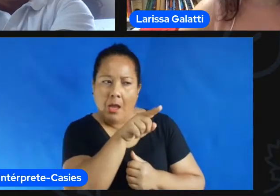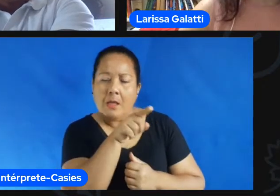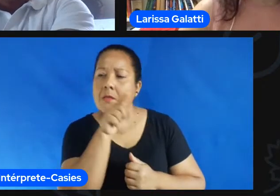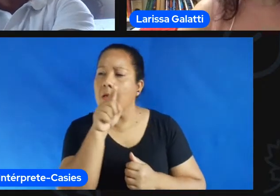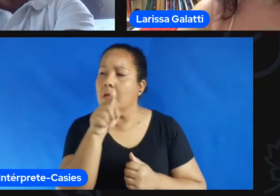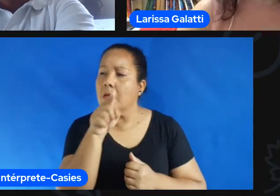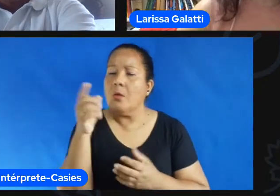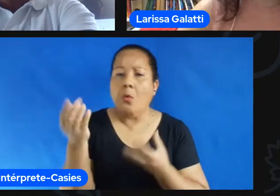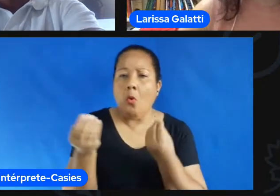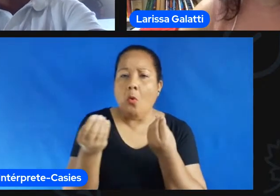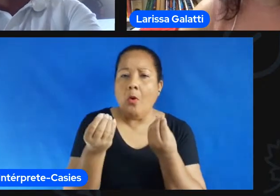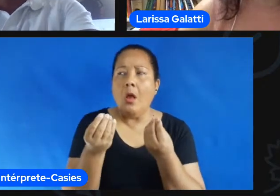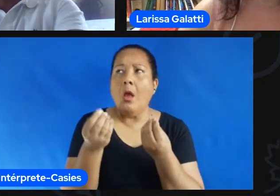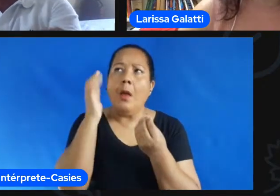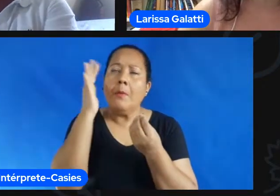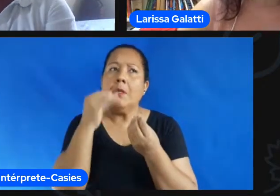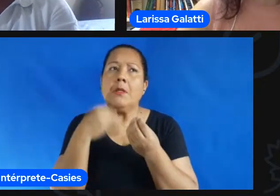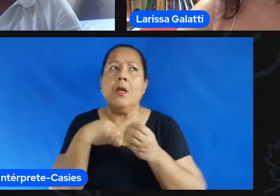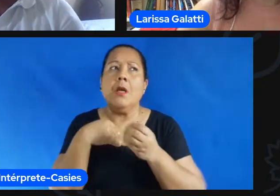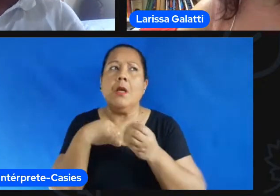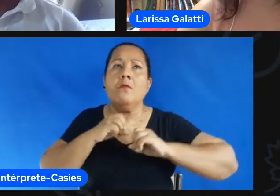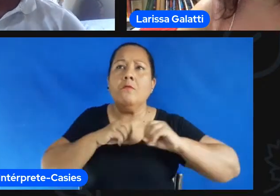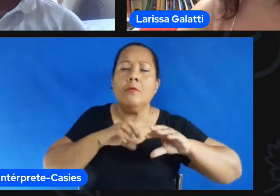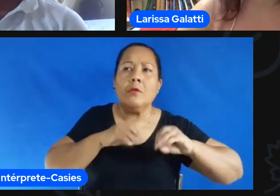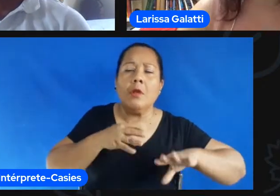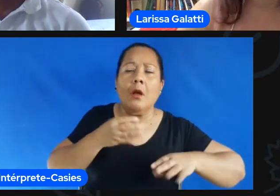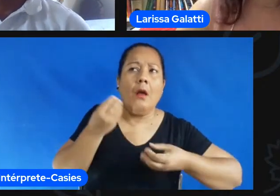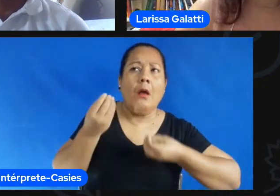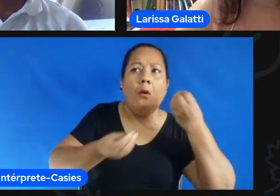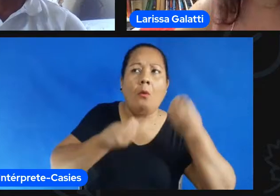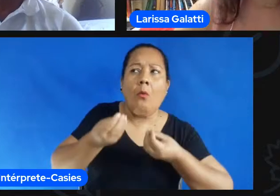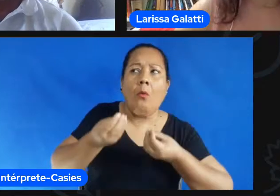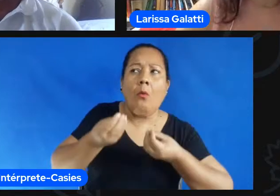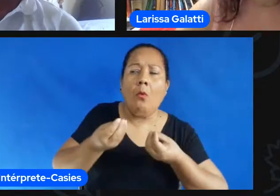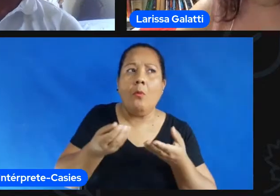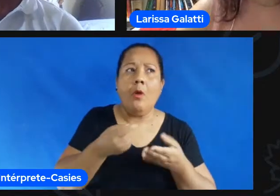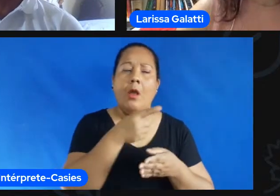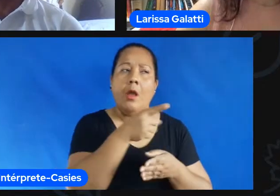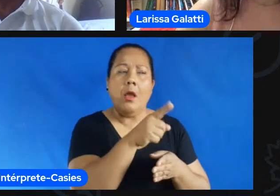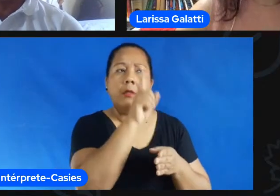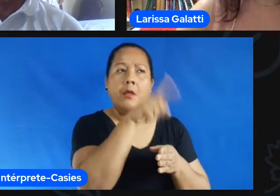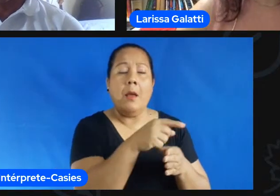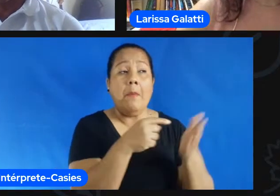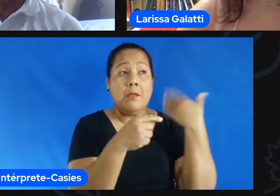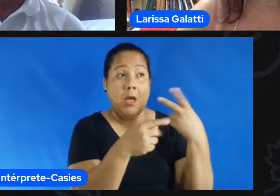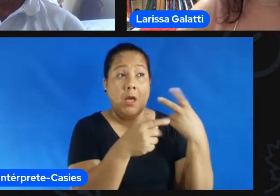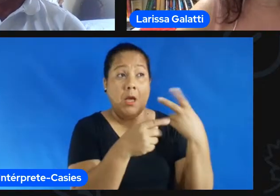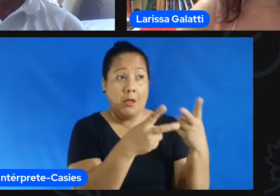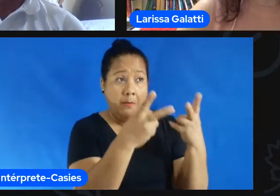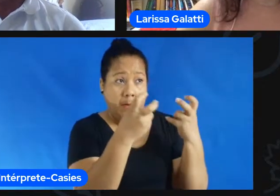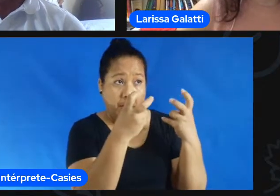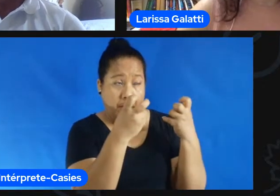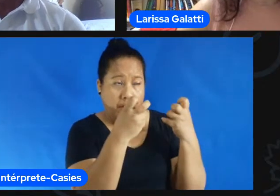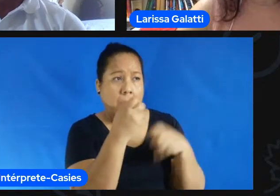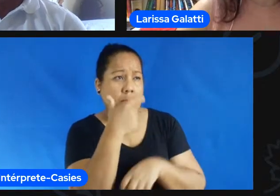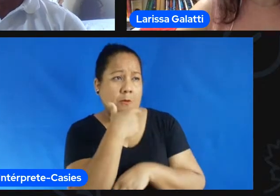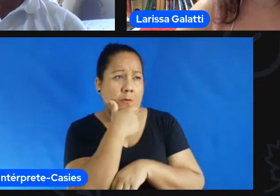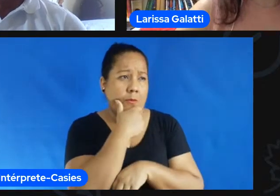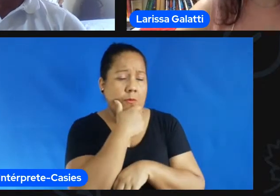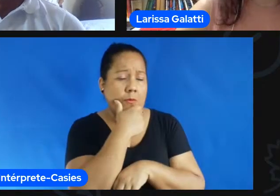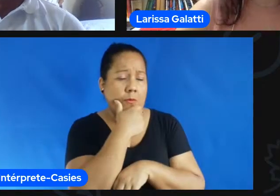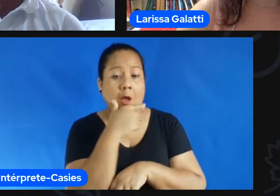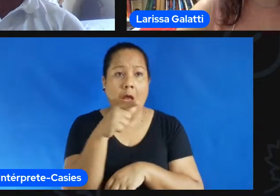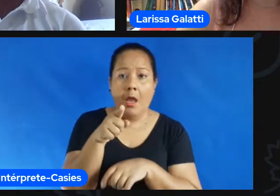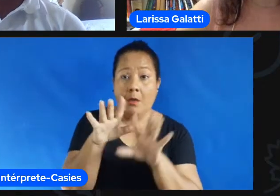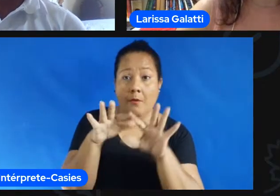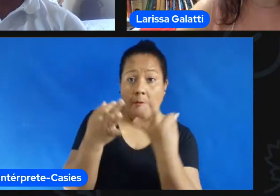essa técnica e a gente pouco explora a reflexão do porquê isso né se eu vou trabalhar com handball será que eu